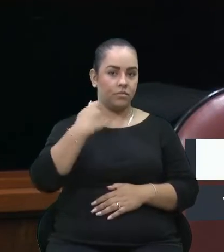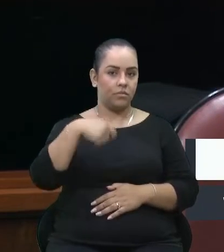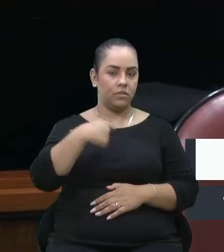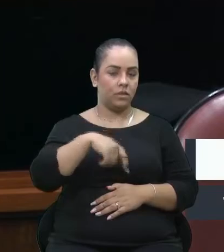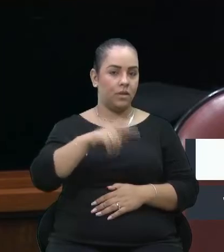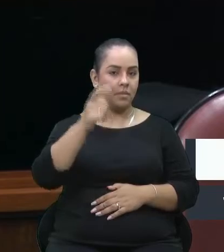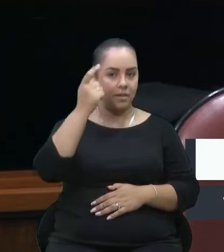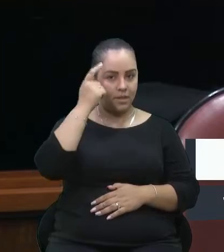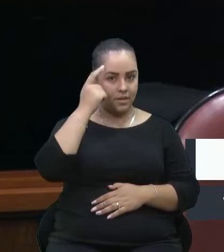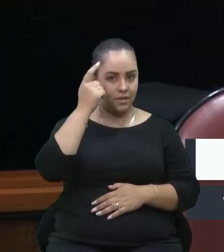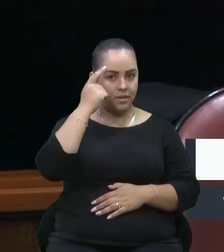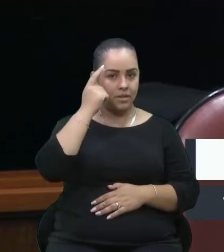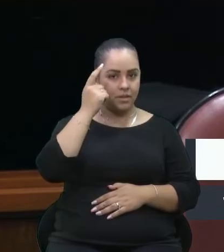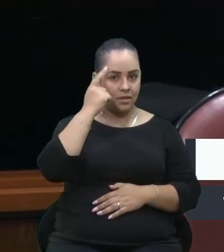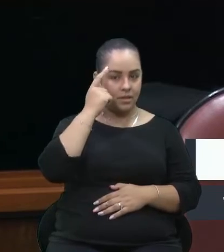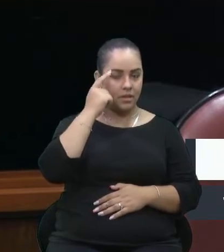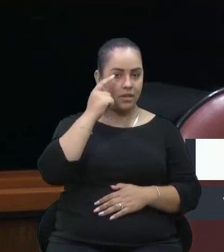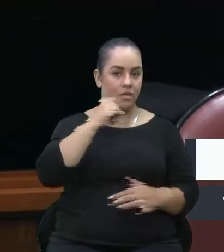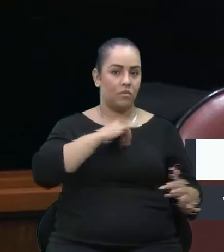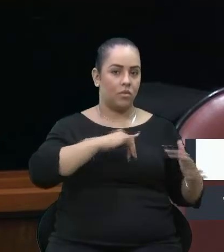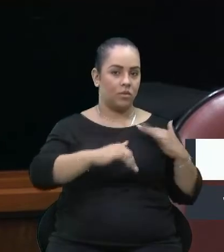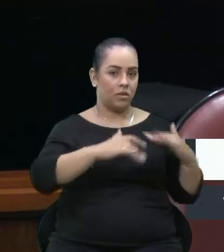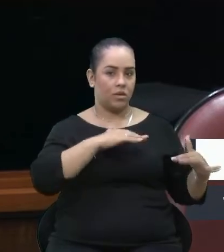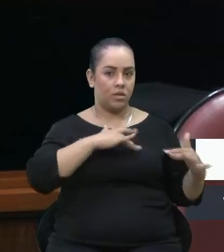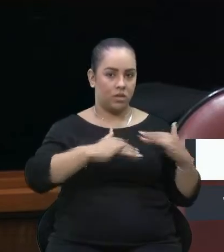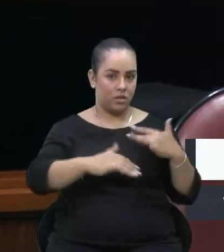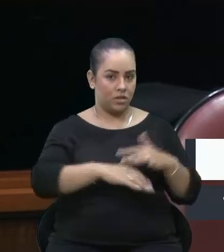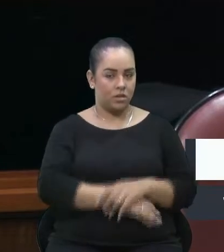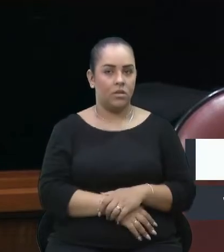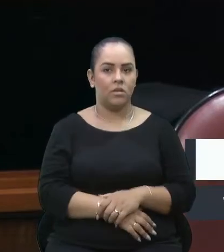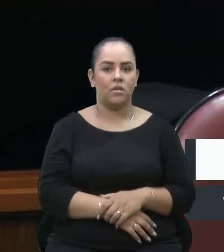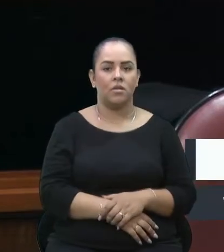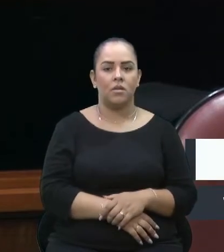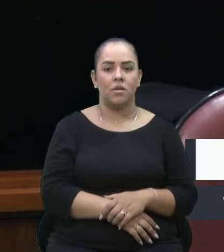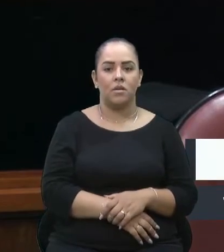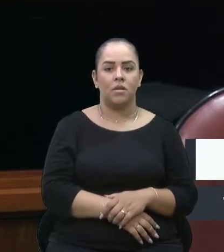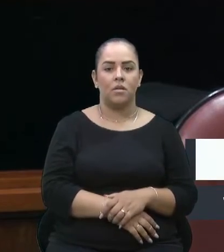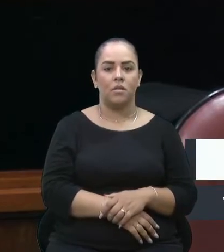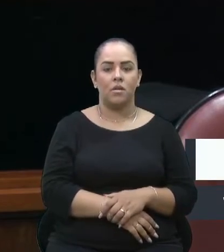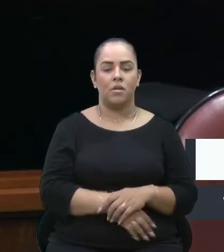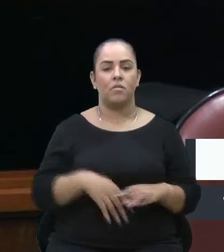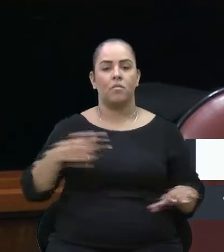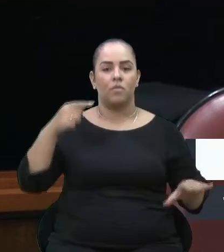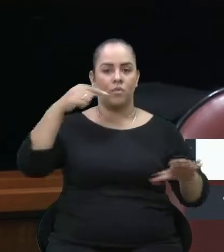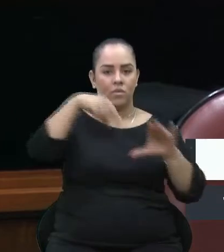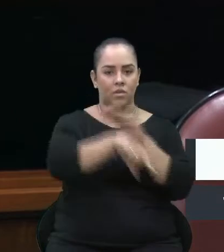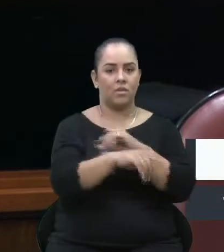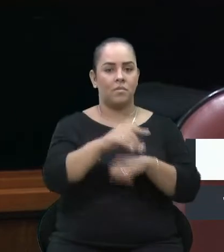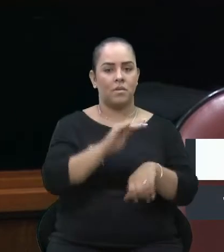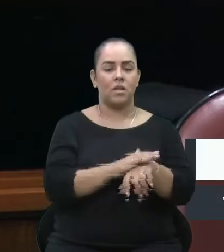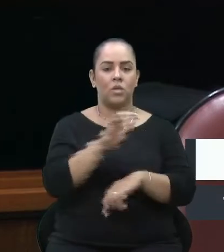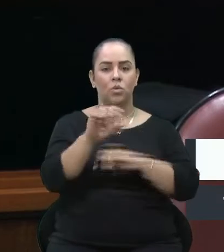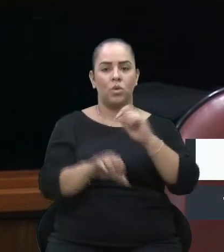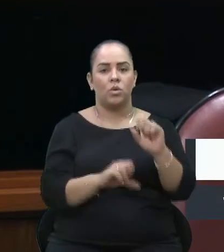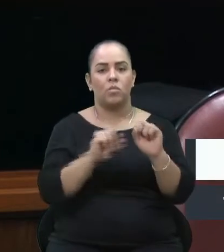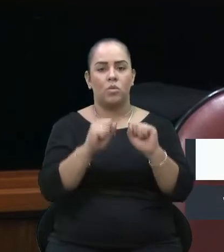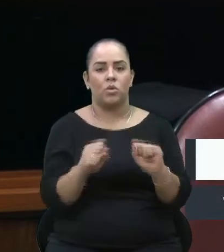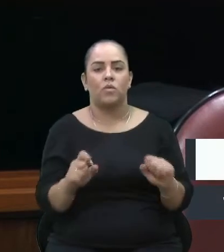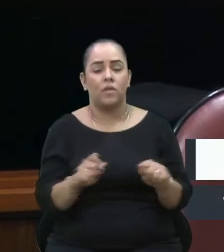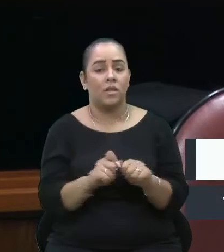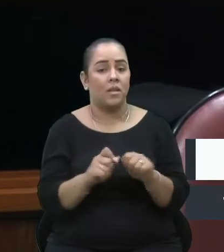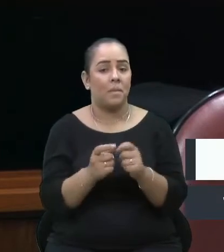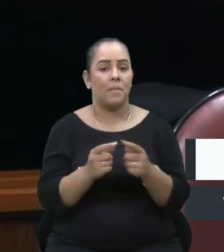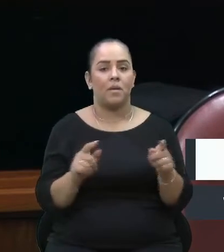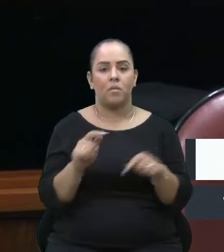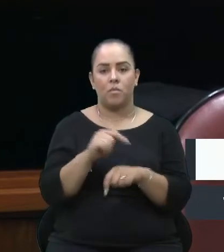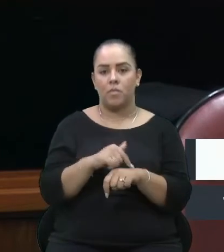a mobilidade urbana, como o vereador Felipe disse, mais a fundo para se ver o que pode ser feito. Mas, neste